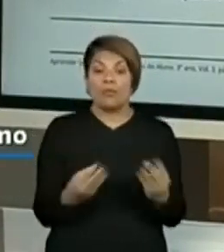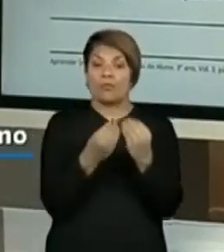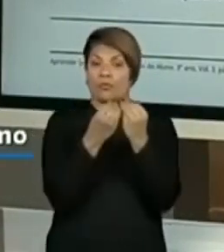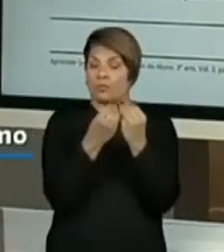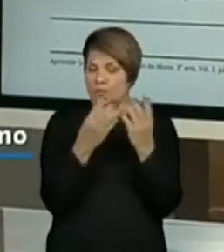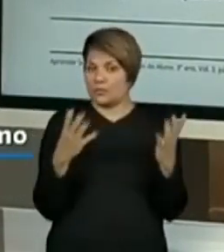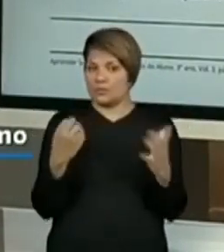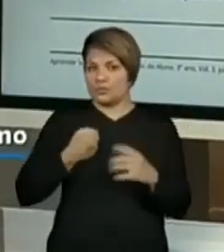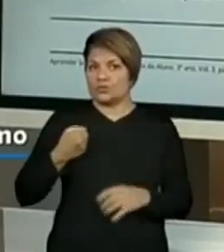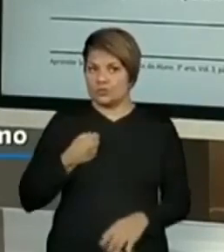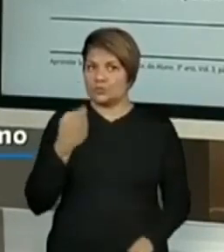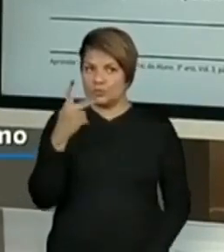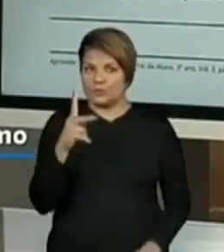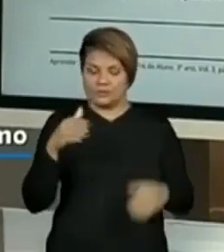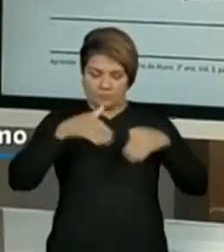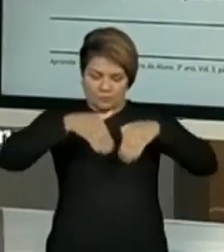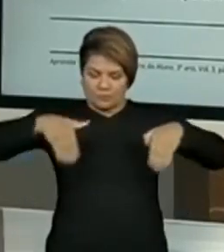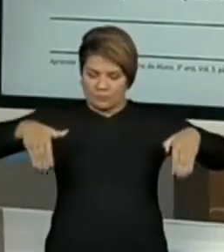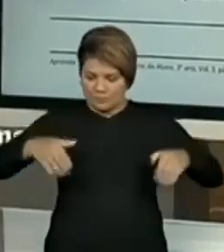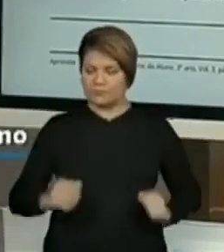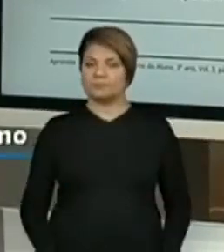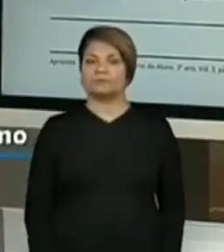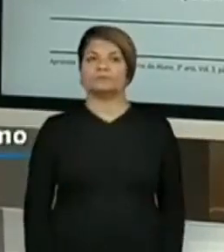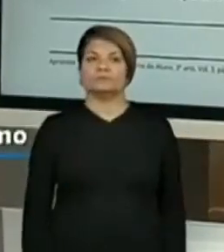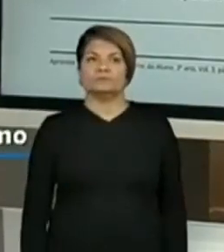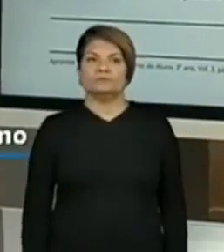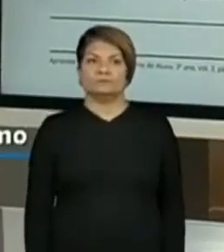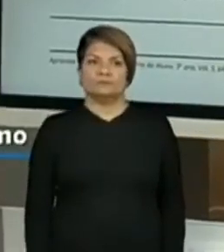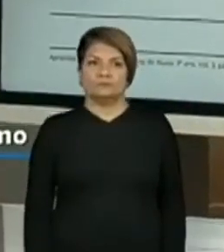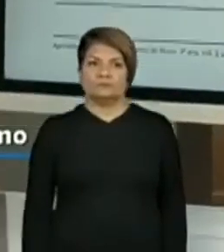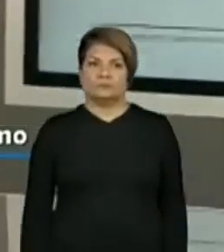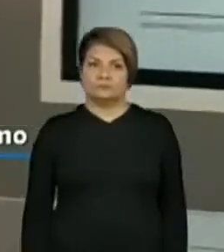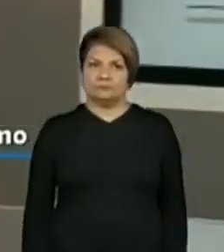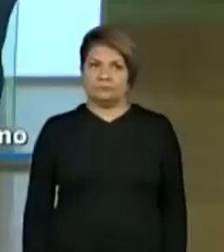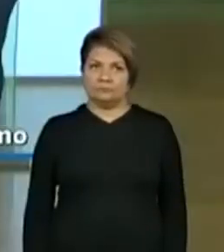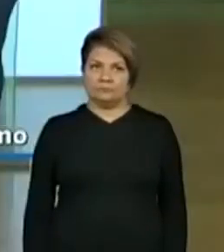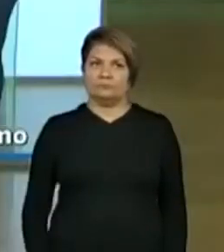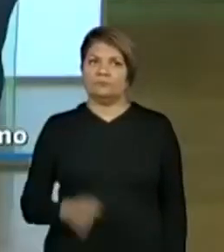na tábua para vocês. Conhecem essas fichinhas?